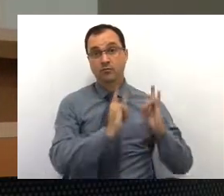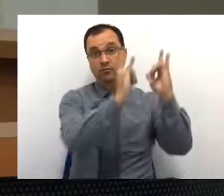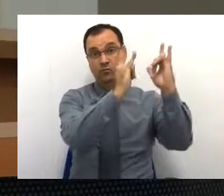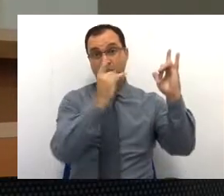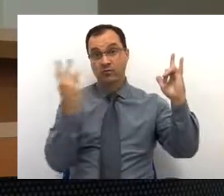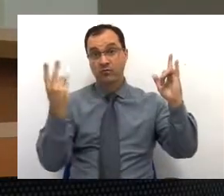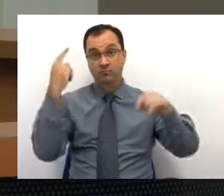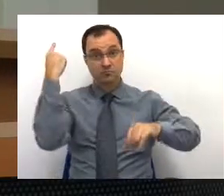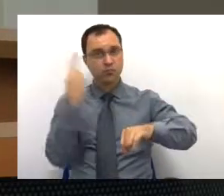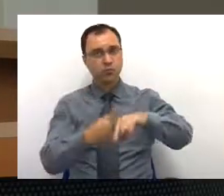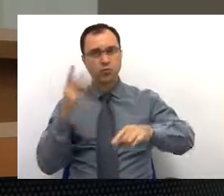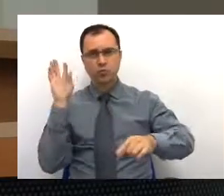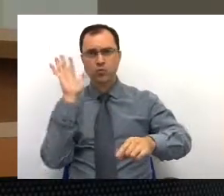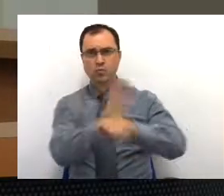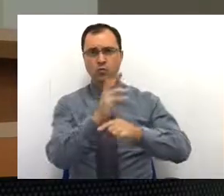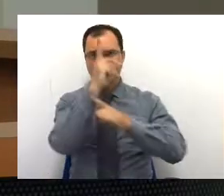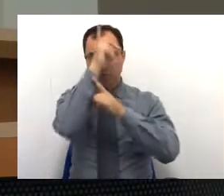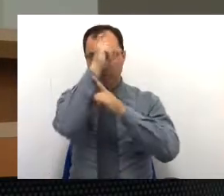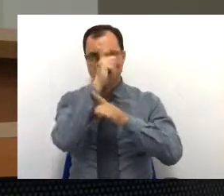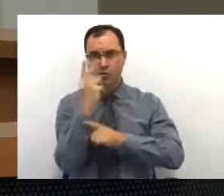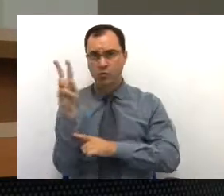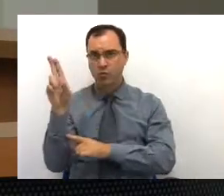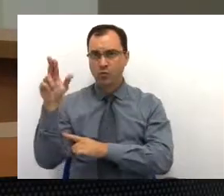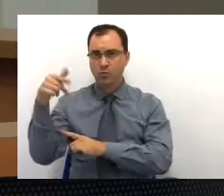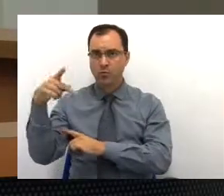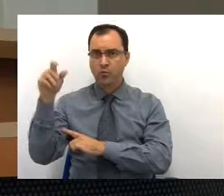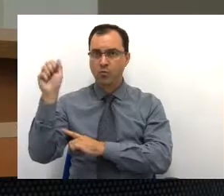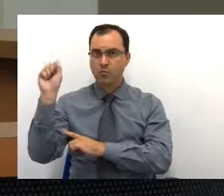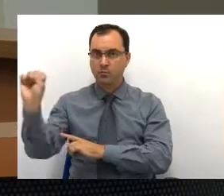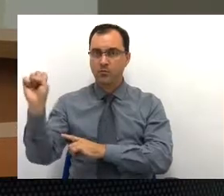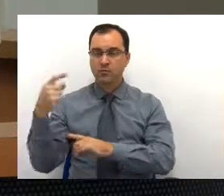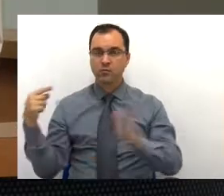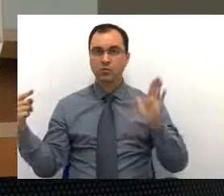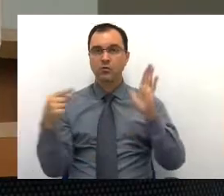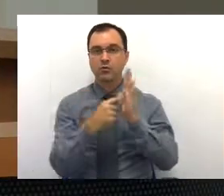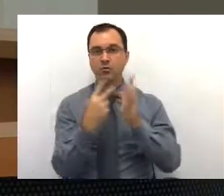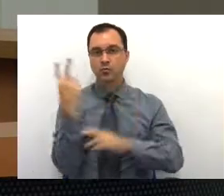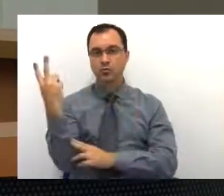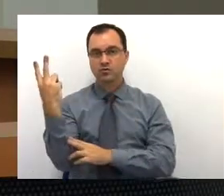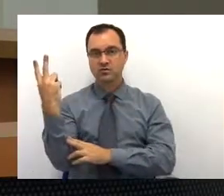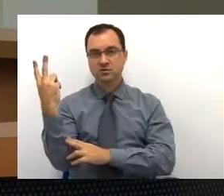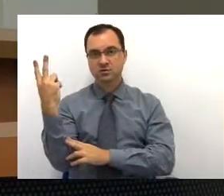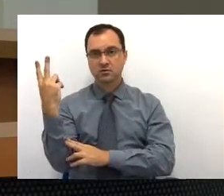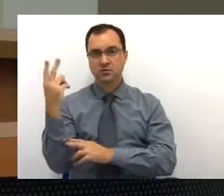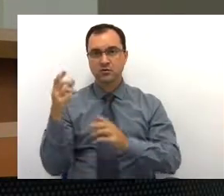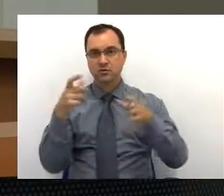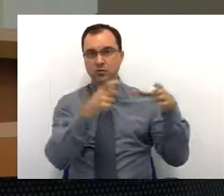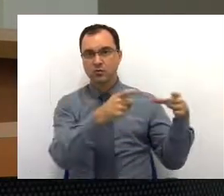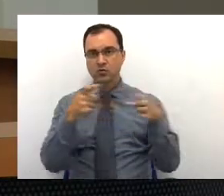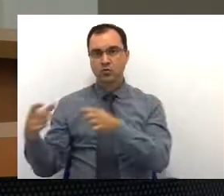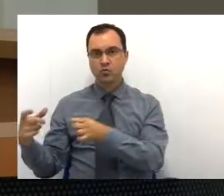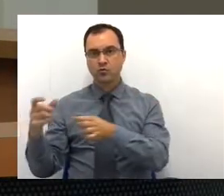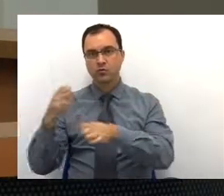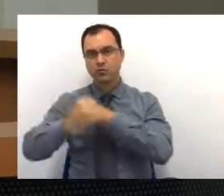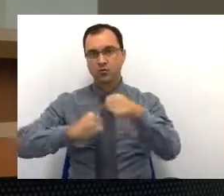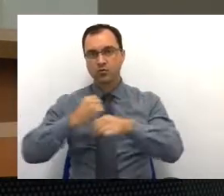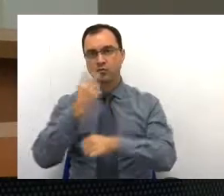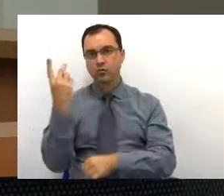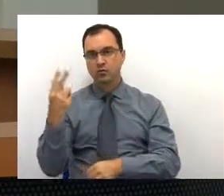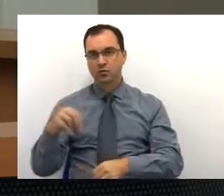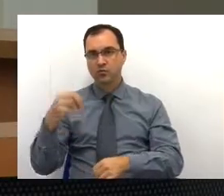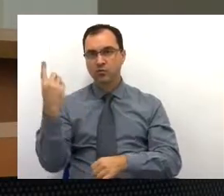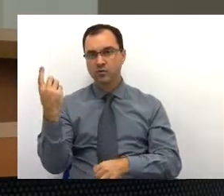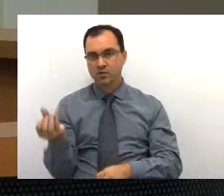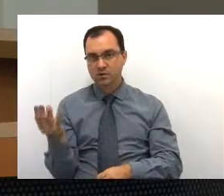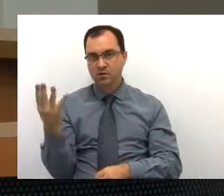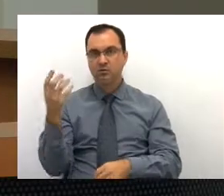pronto atendimento. São as UPAs. Temos aí um objetivo de duas unidades em 2014 e uma